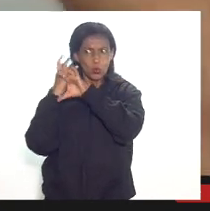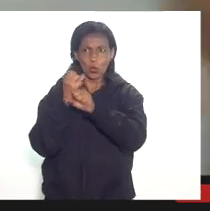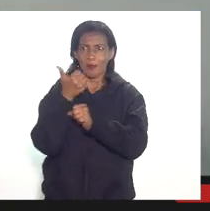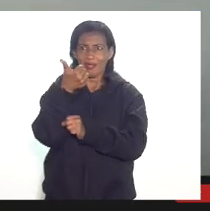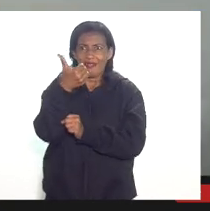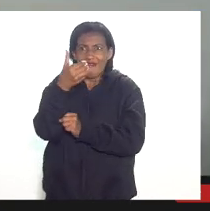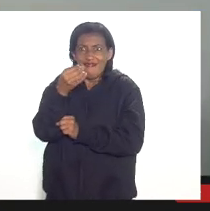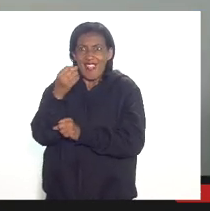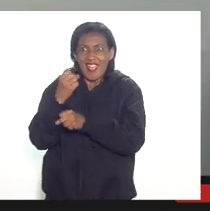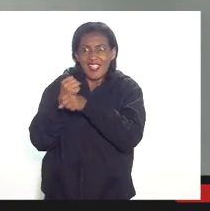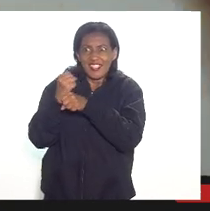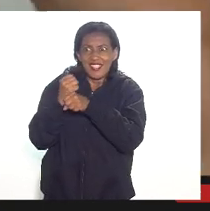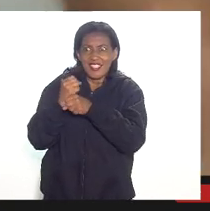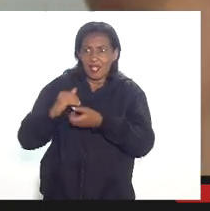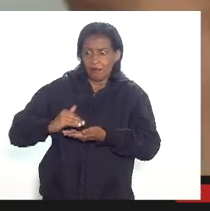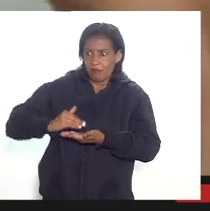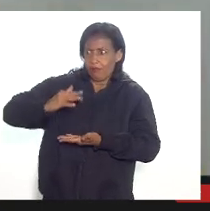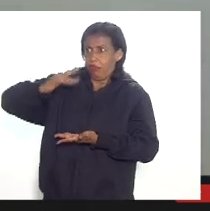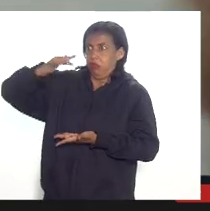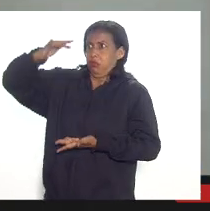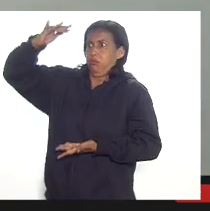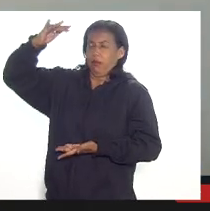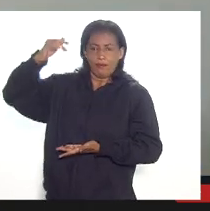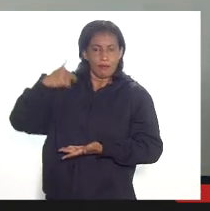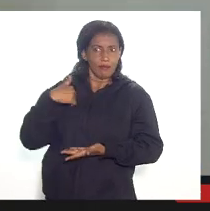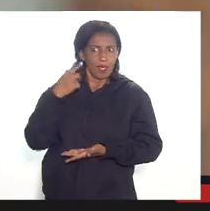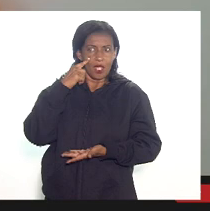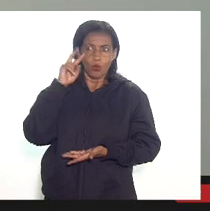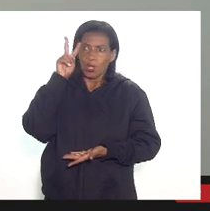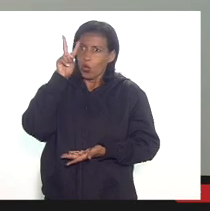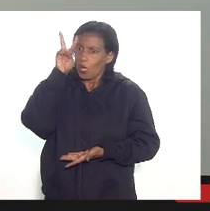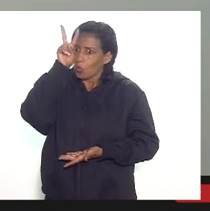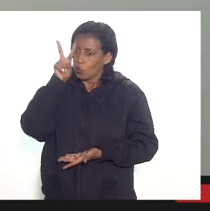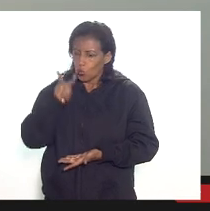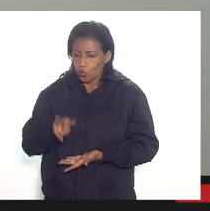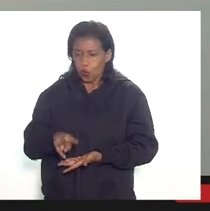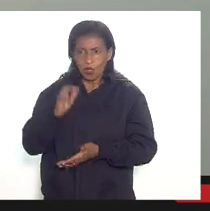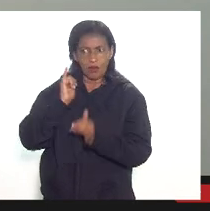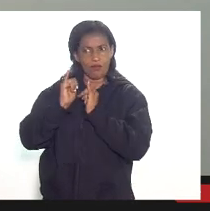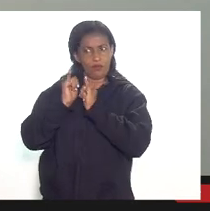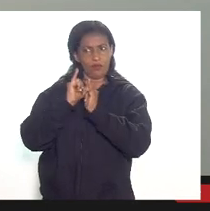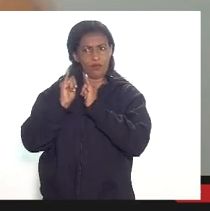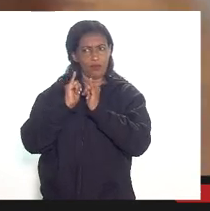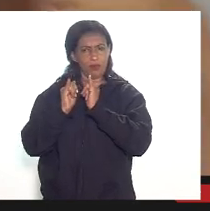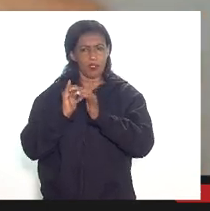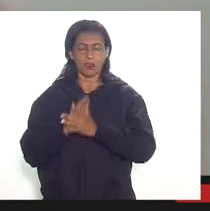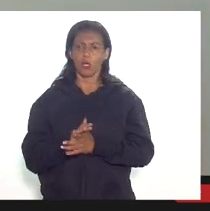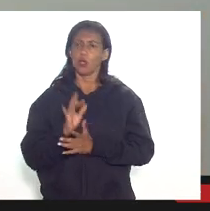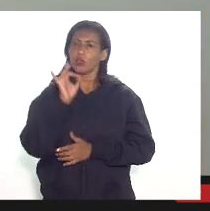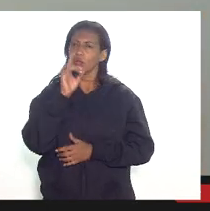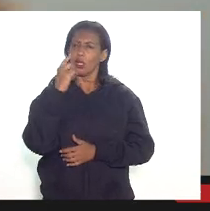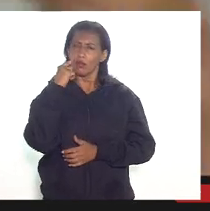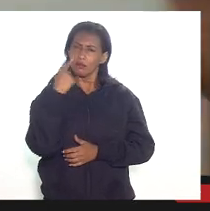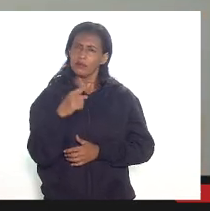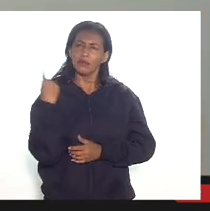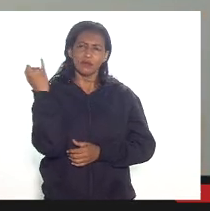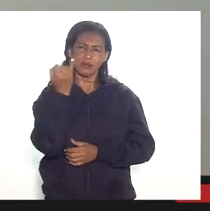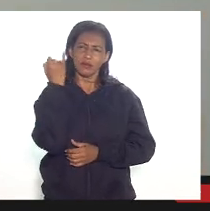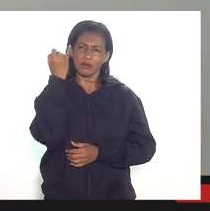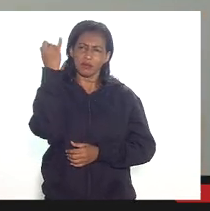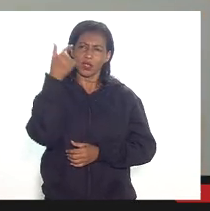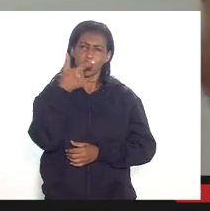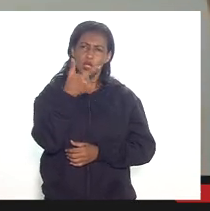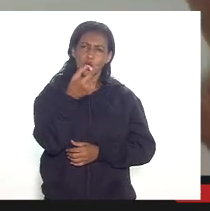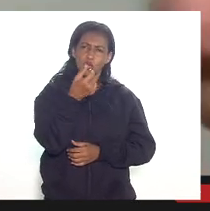extremamente significativos então eu tenho que olhar toda a integridade da informação e só para ver assim como é importante poxa no ano